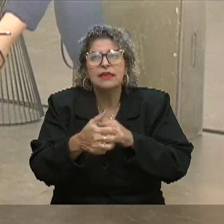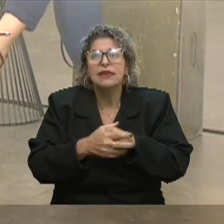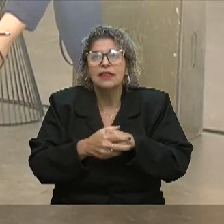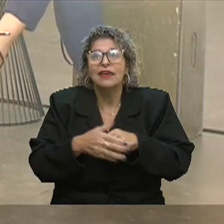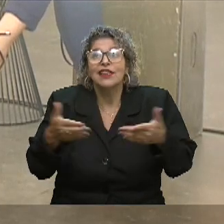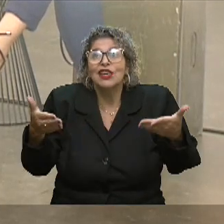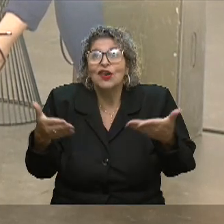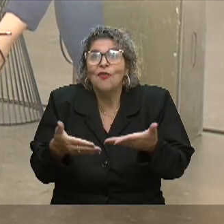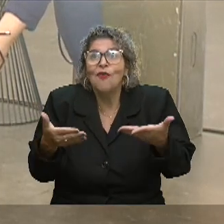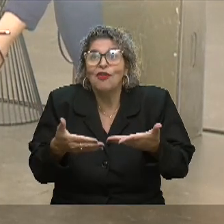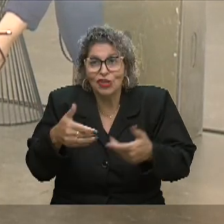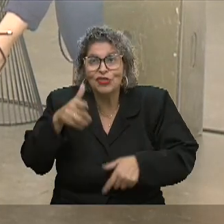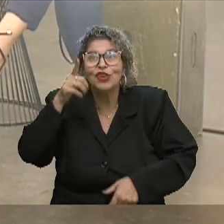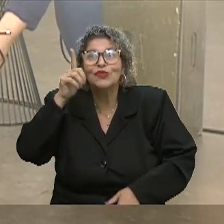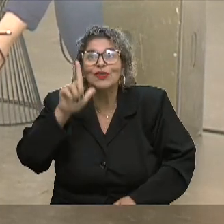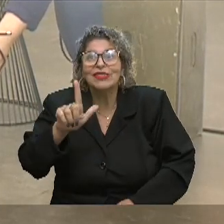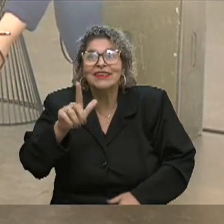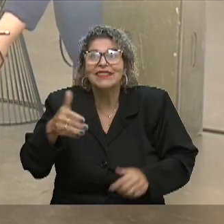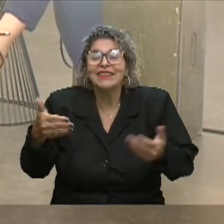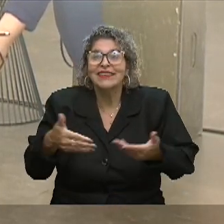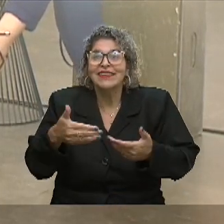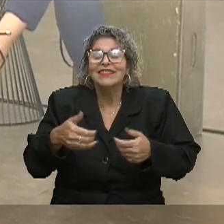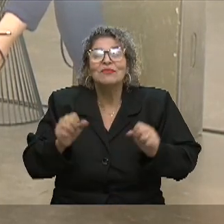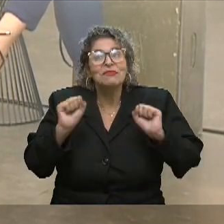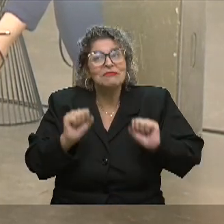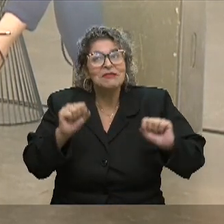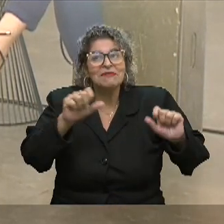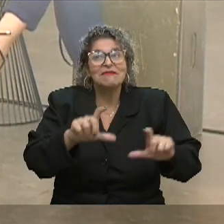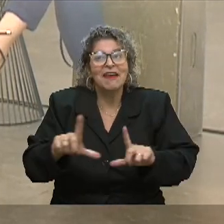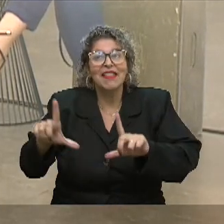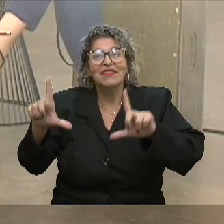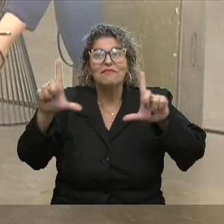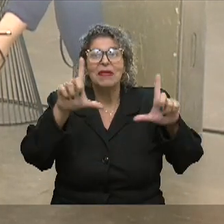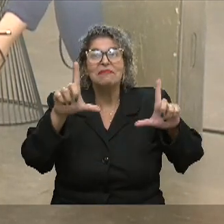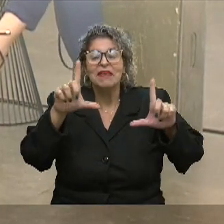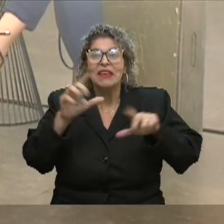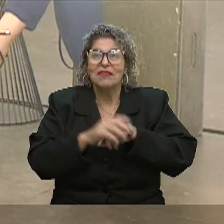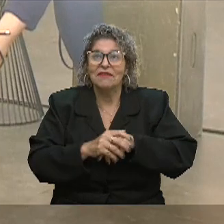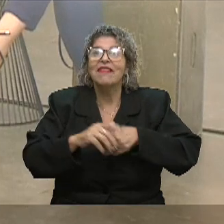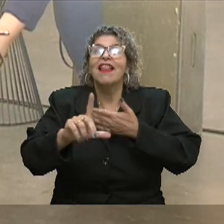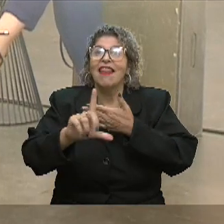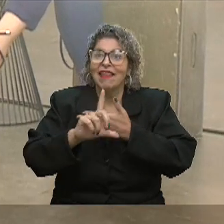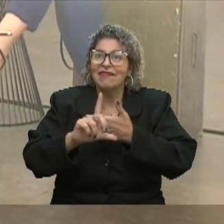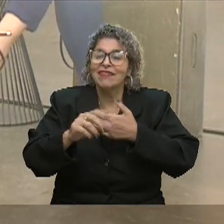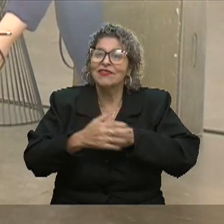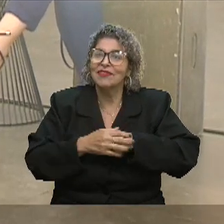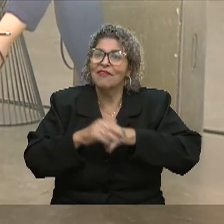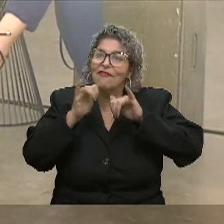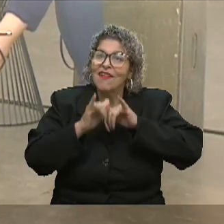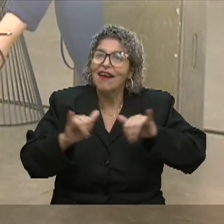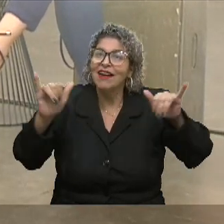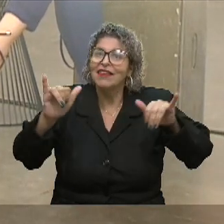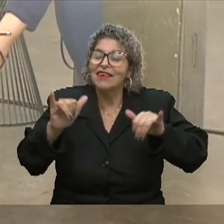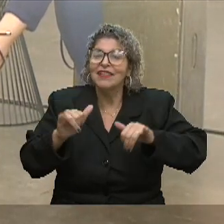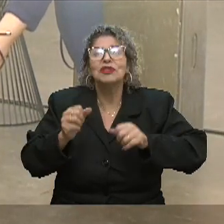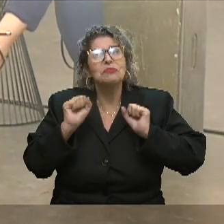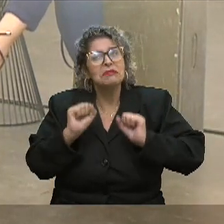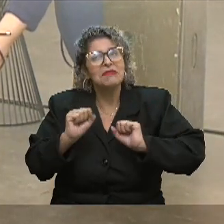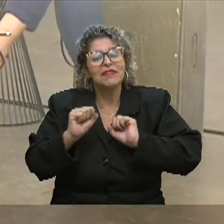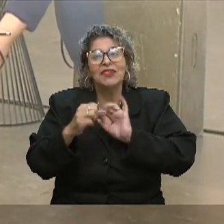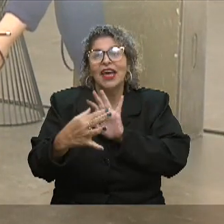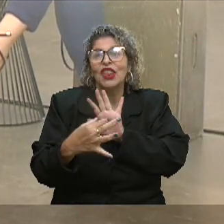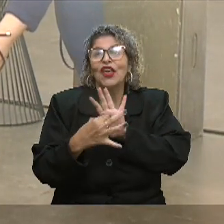nos colocaram hoje aqui, podendo estar numa televisão legislativa, falando sobre isso, manifestando as nossas opiniões.